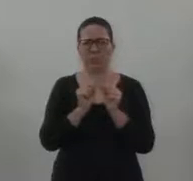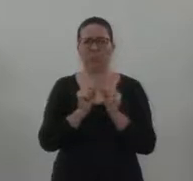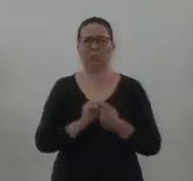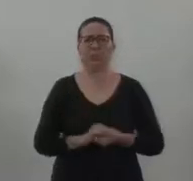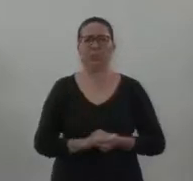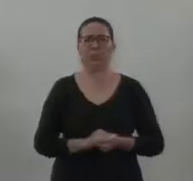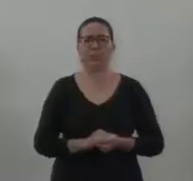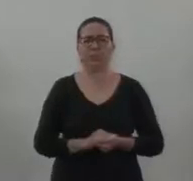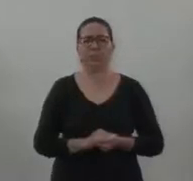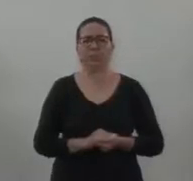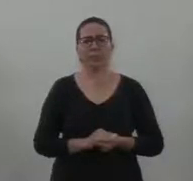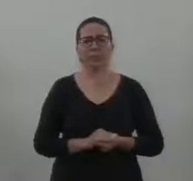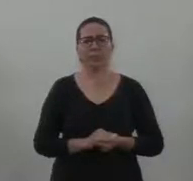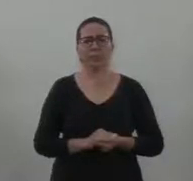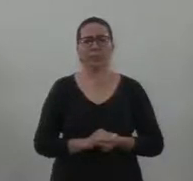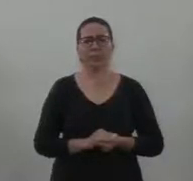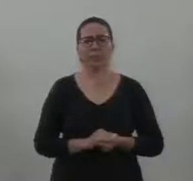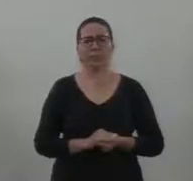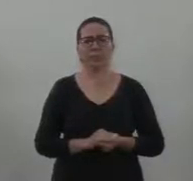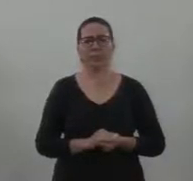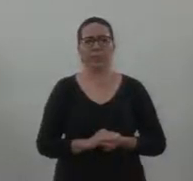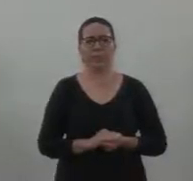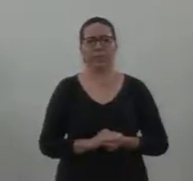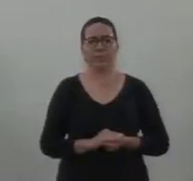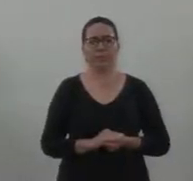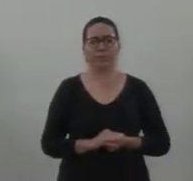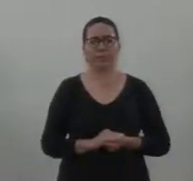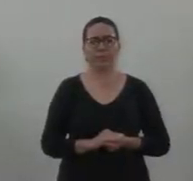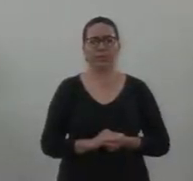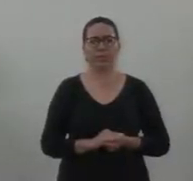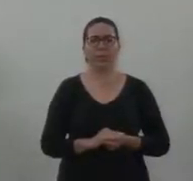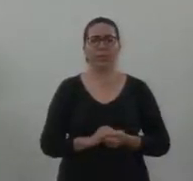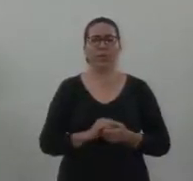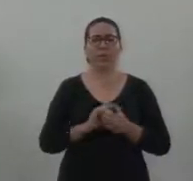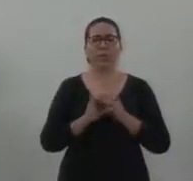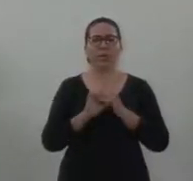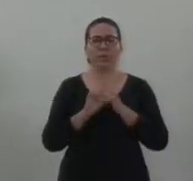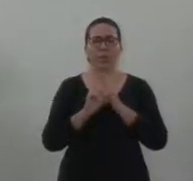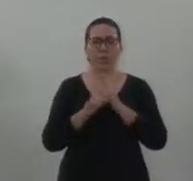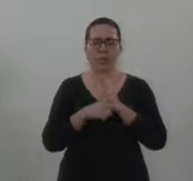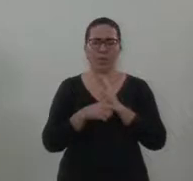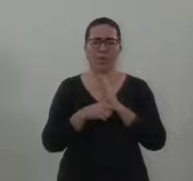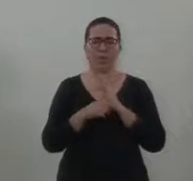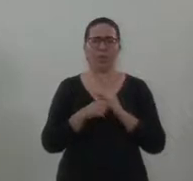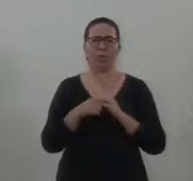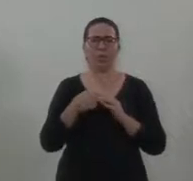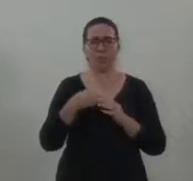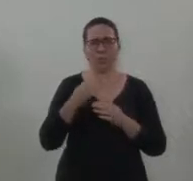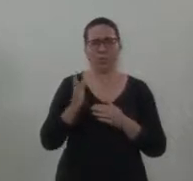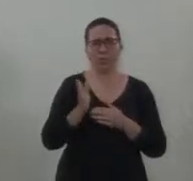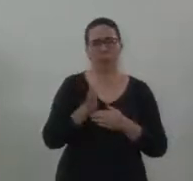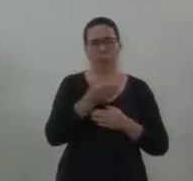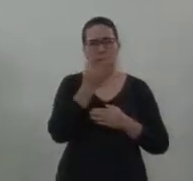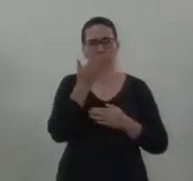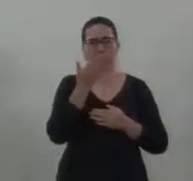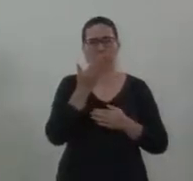e depois eu até já for me retirar.